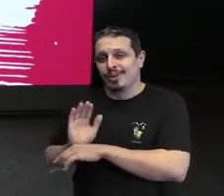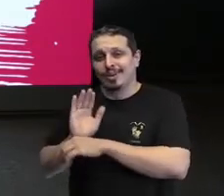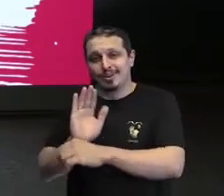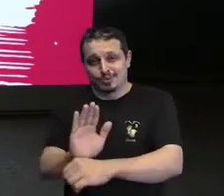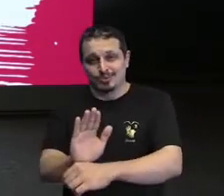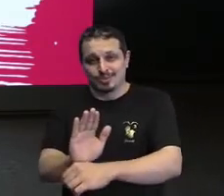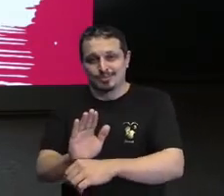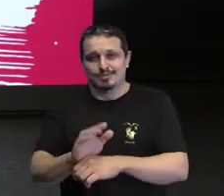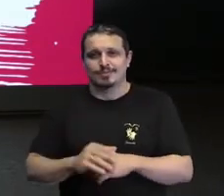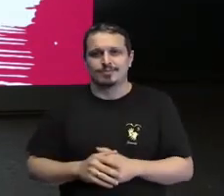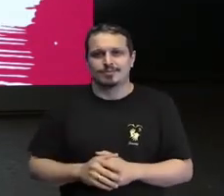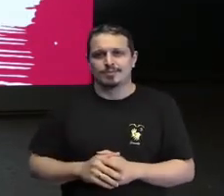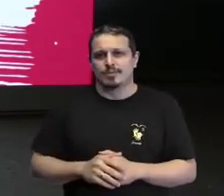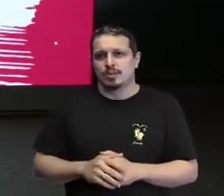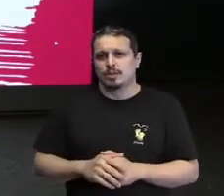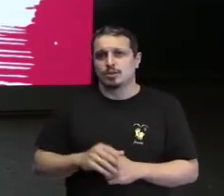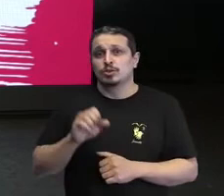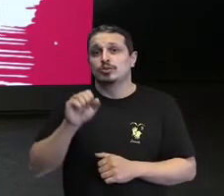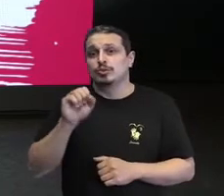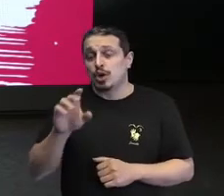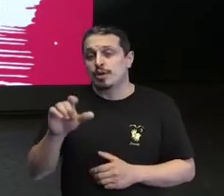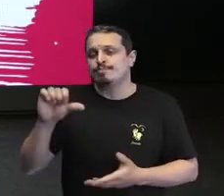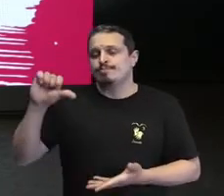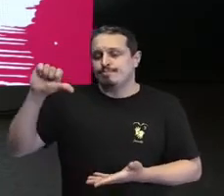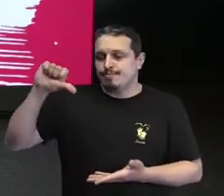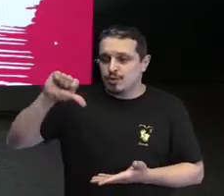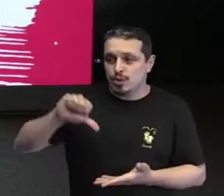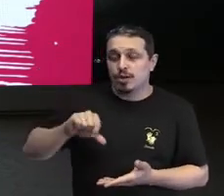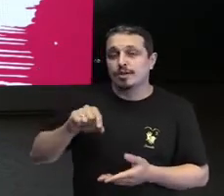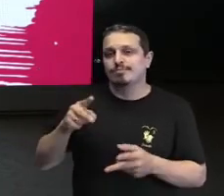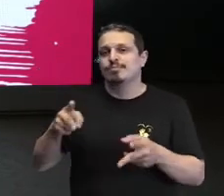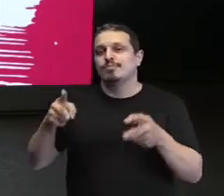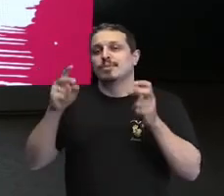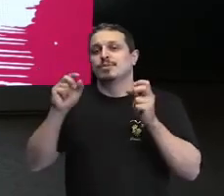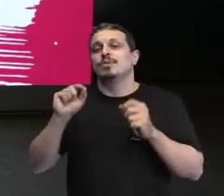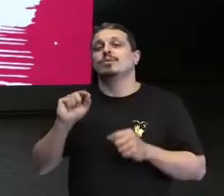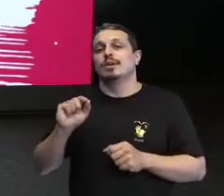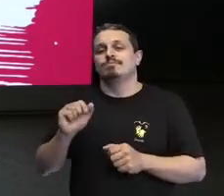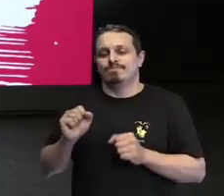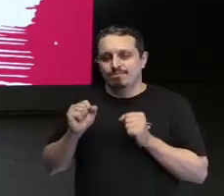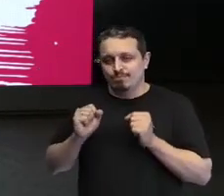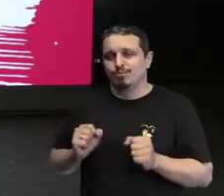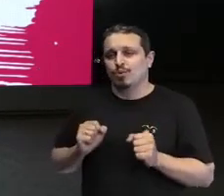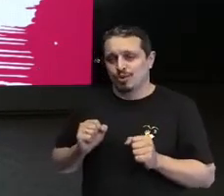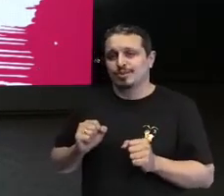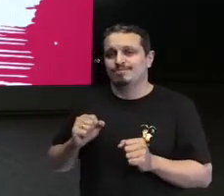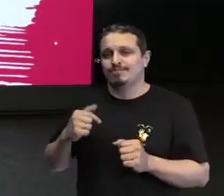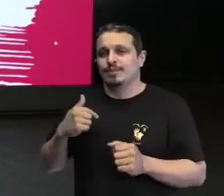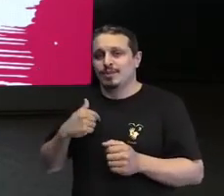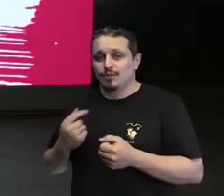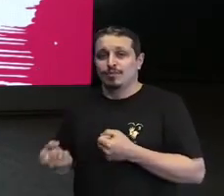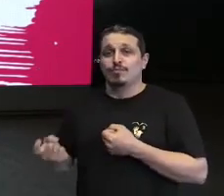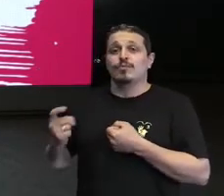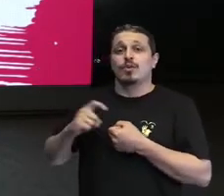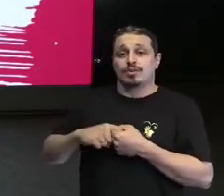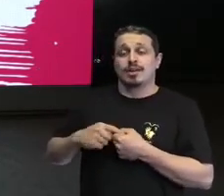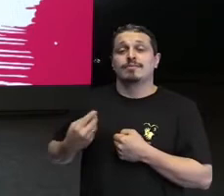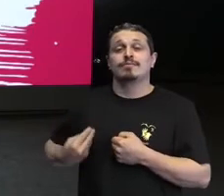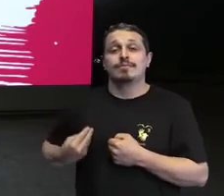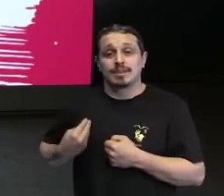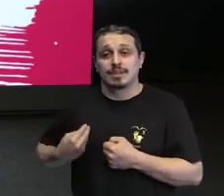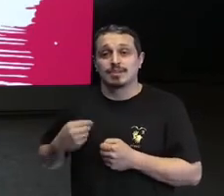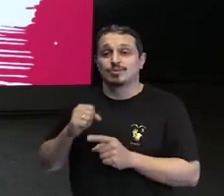de tudo, pessoal, foi que nessa época, eu percebi que, por mais que eu quisesse retomar minha vida, a sociedade não estava preparada para me receber.